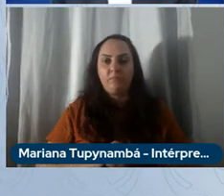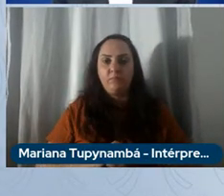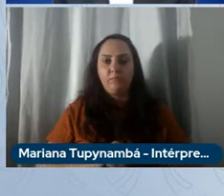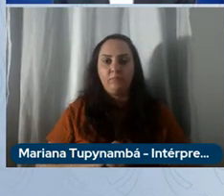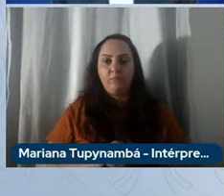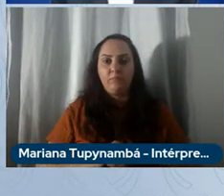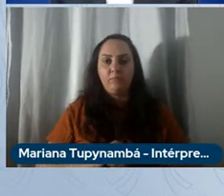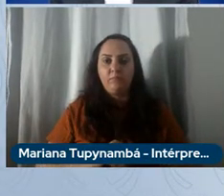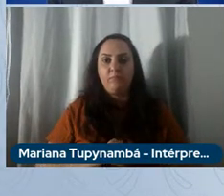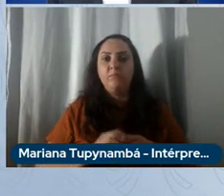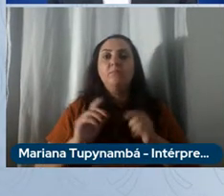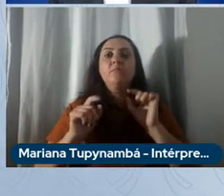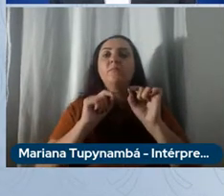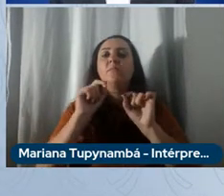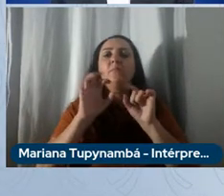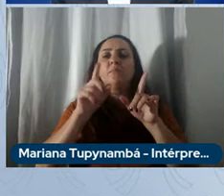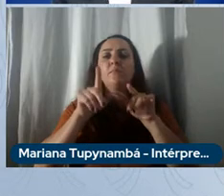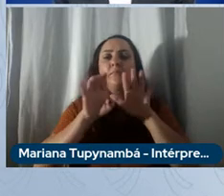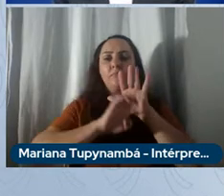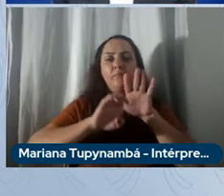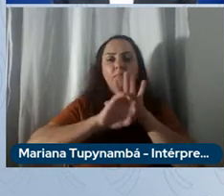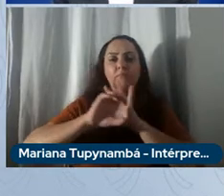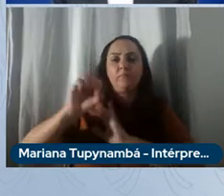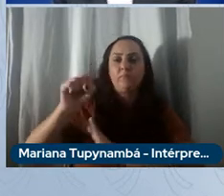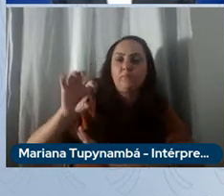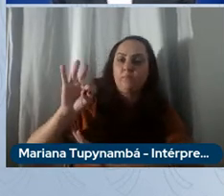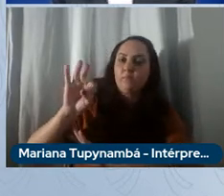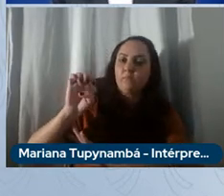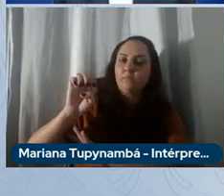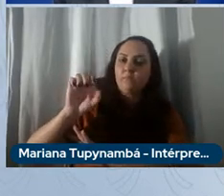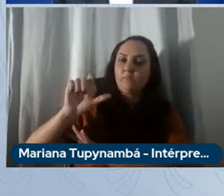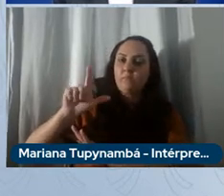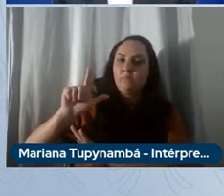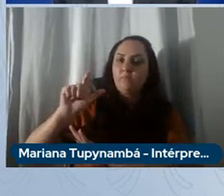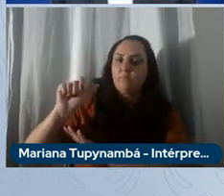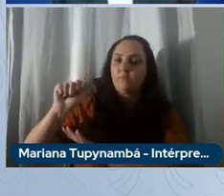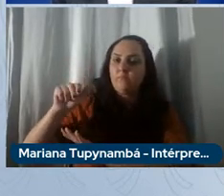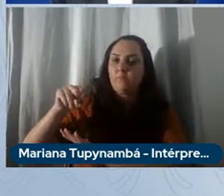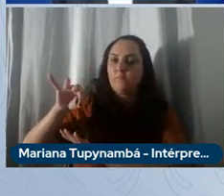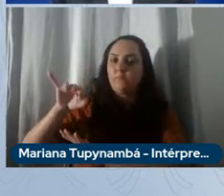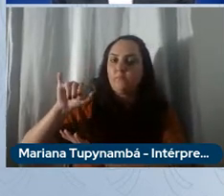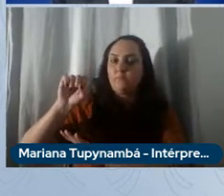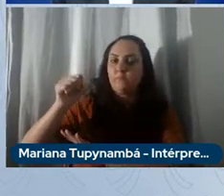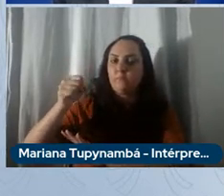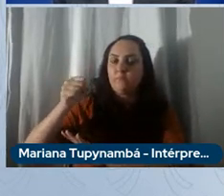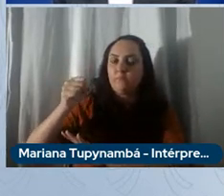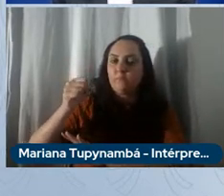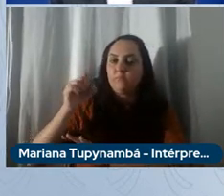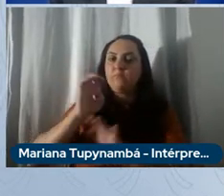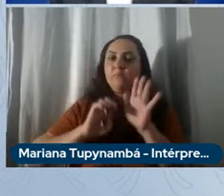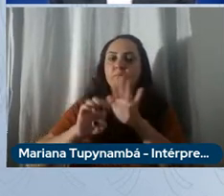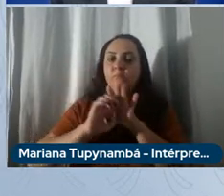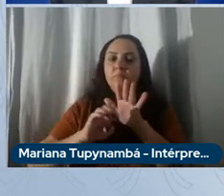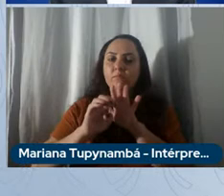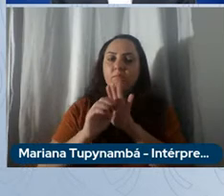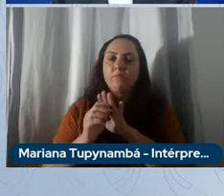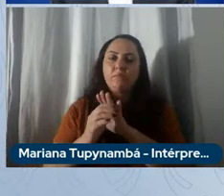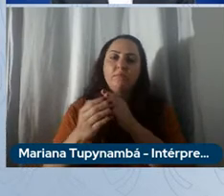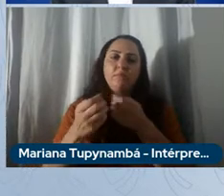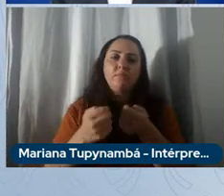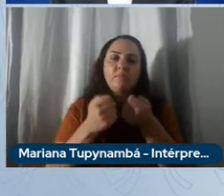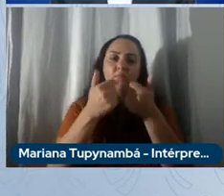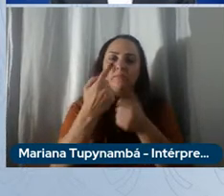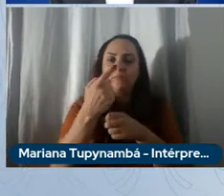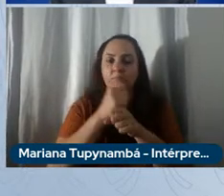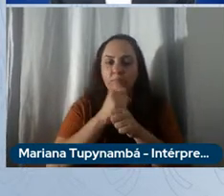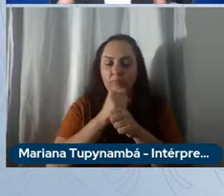O que é Stellantis? É uma empresa que tem um pouco mais de um ano e que hoje é a primeira empresa na América Latina do setor